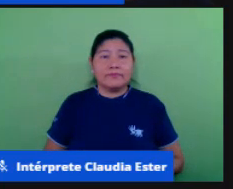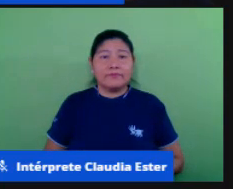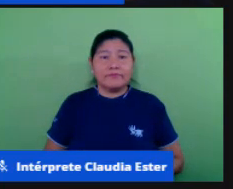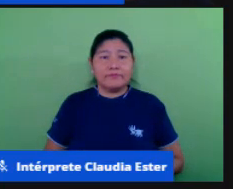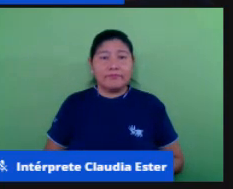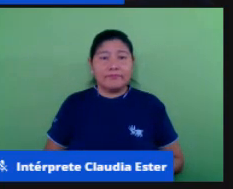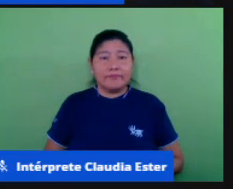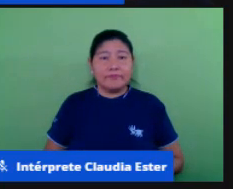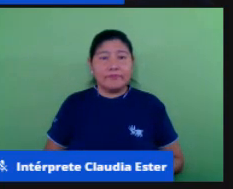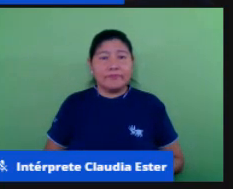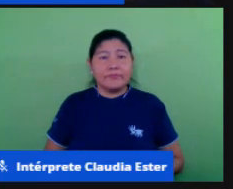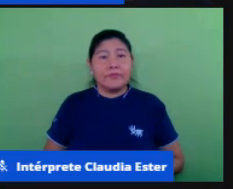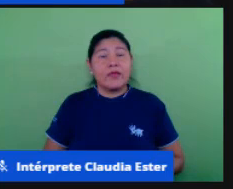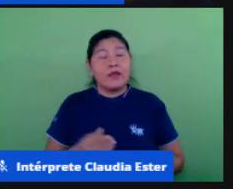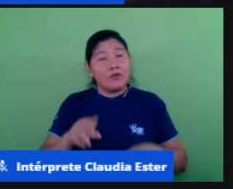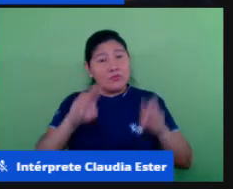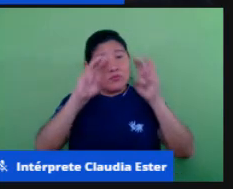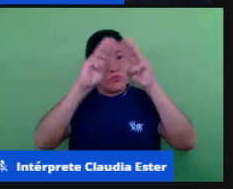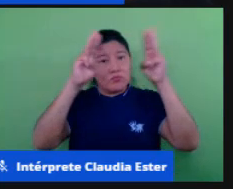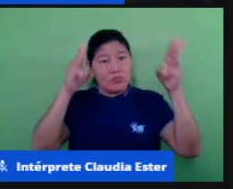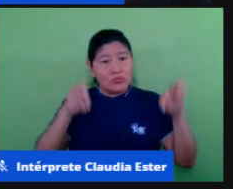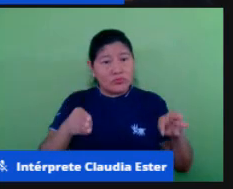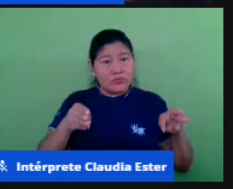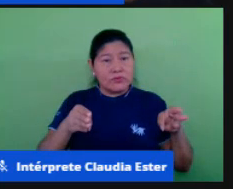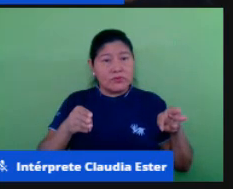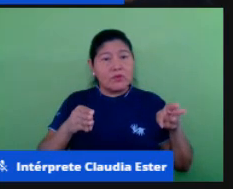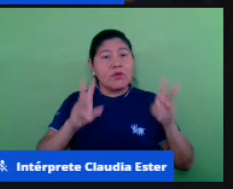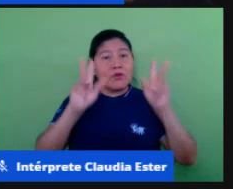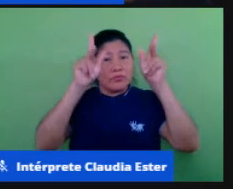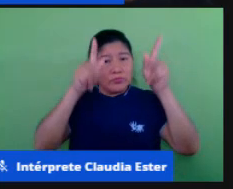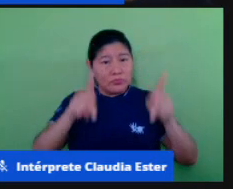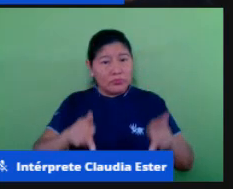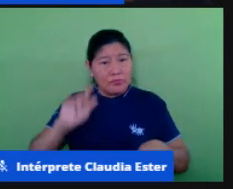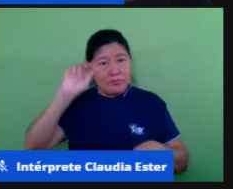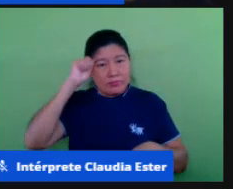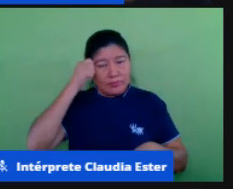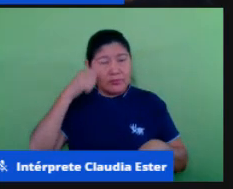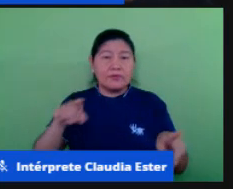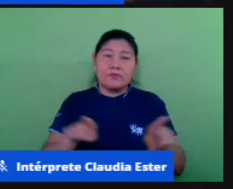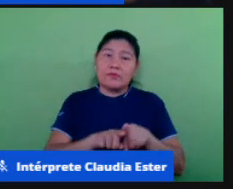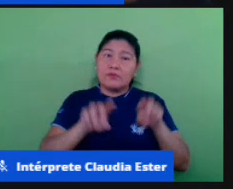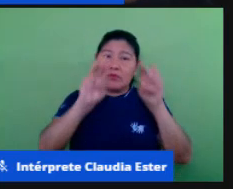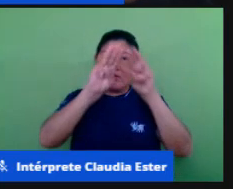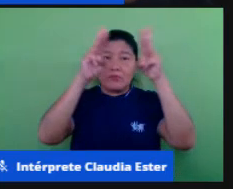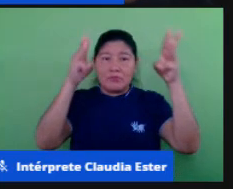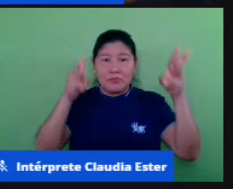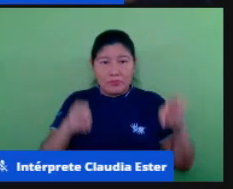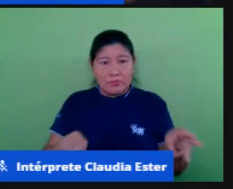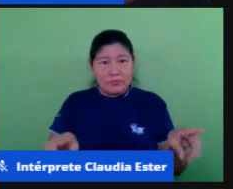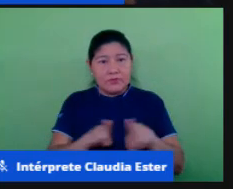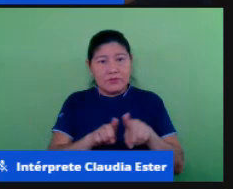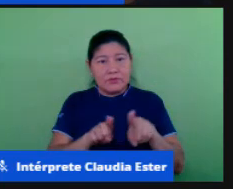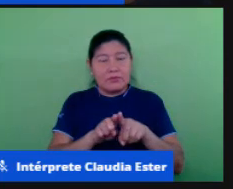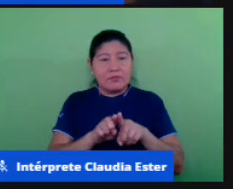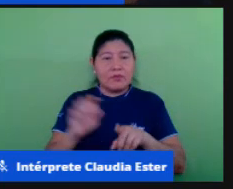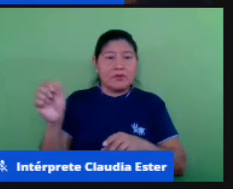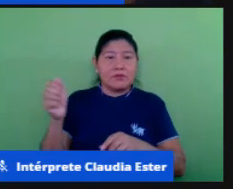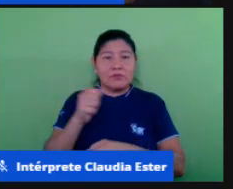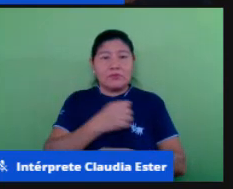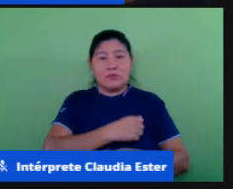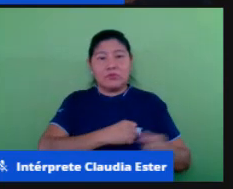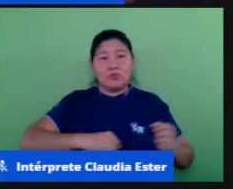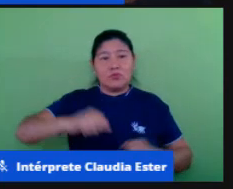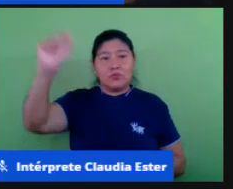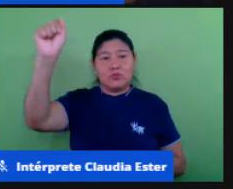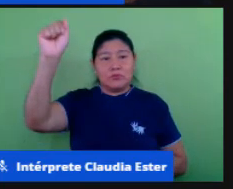né Afro Brasil o Museu Imperial que como diz o Antônio nós temos que